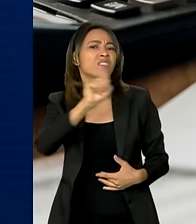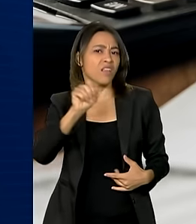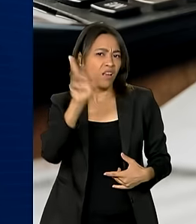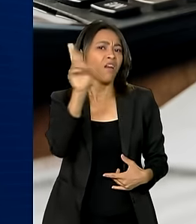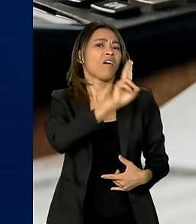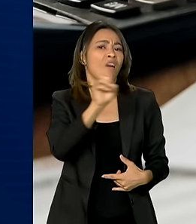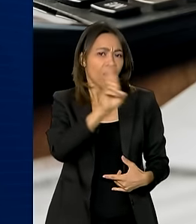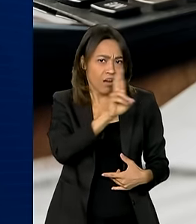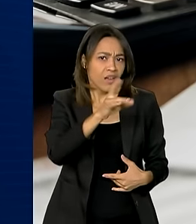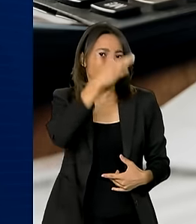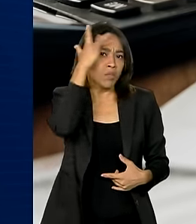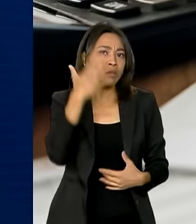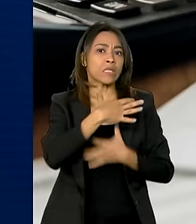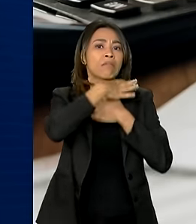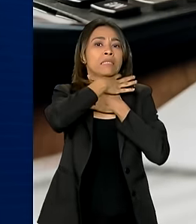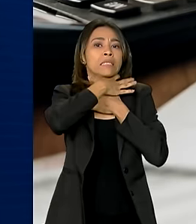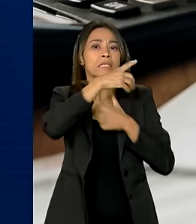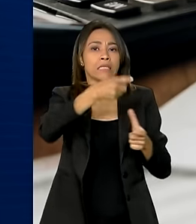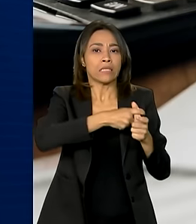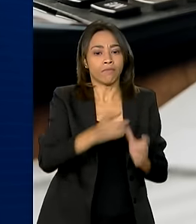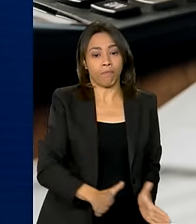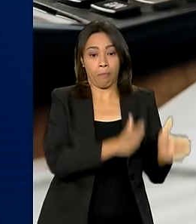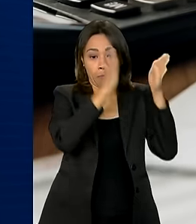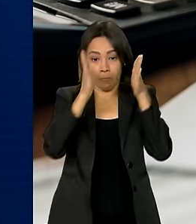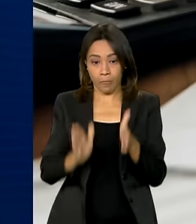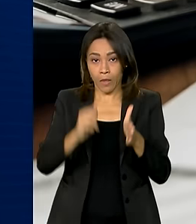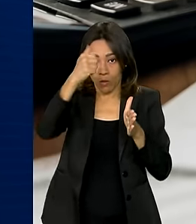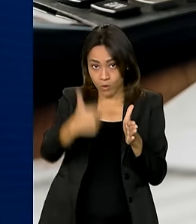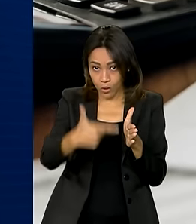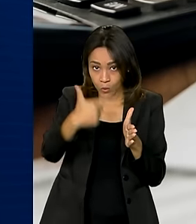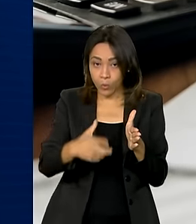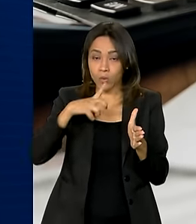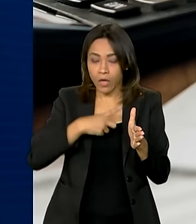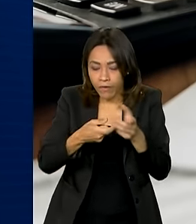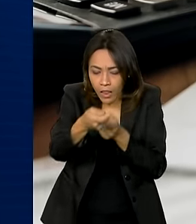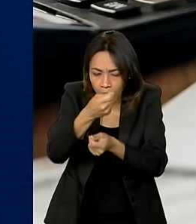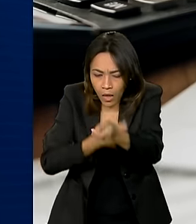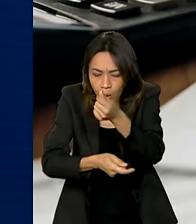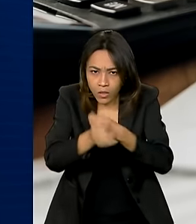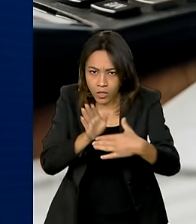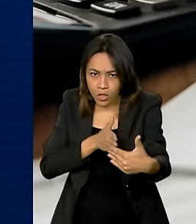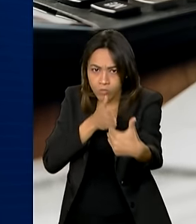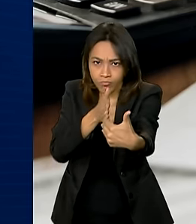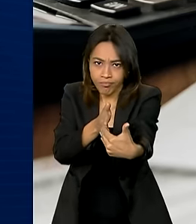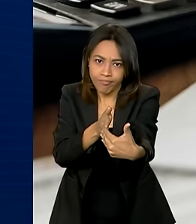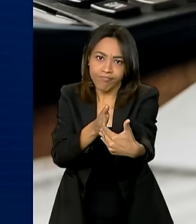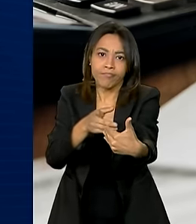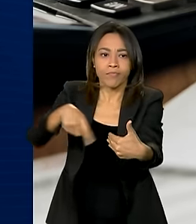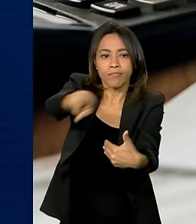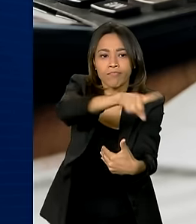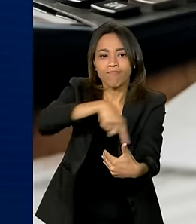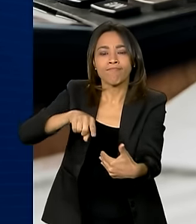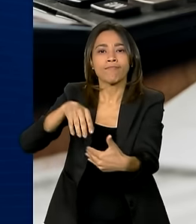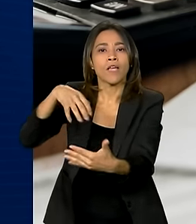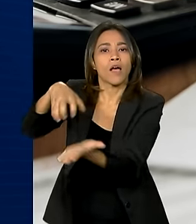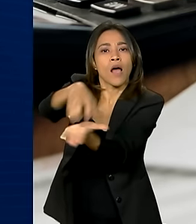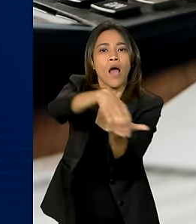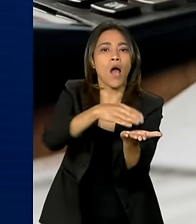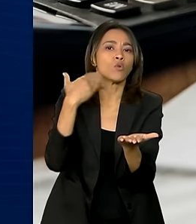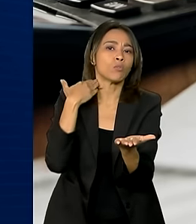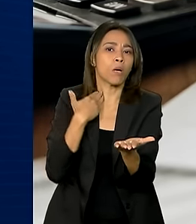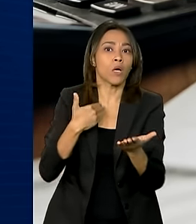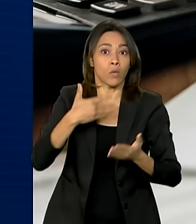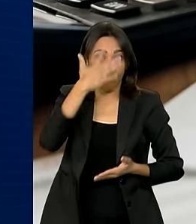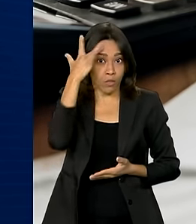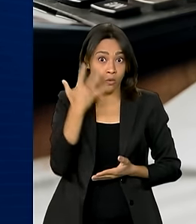cadastros de inadimplentes. Na fase 2, houve negociações diretas entre bancos credores e pessoas que ganham até